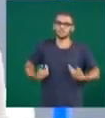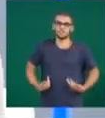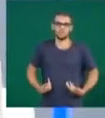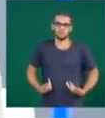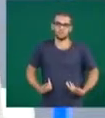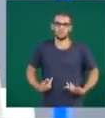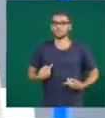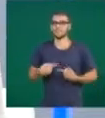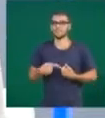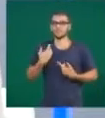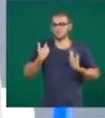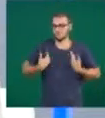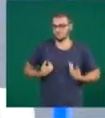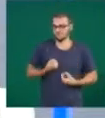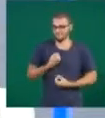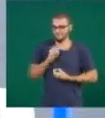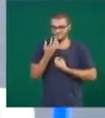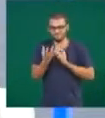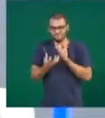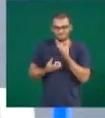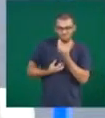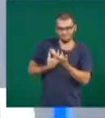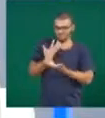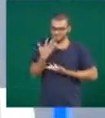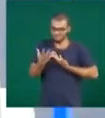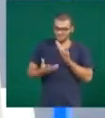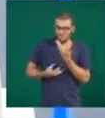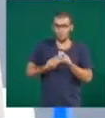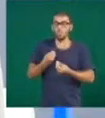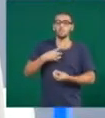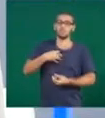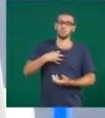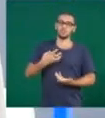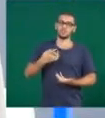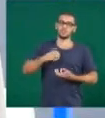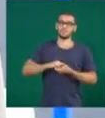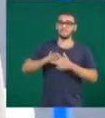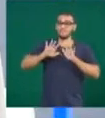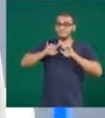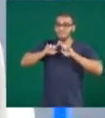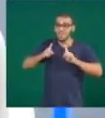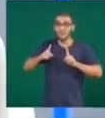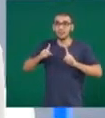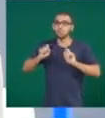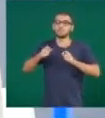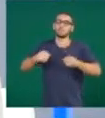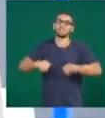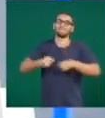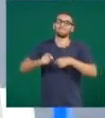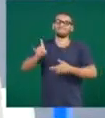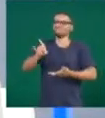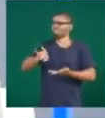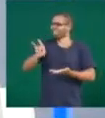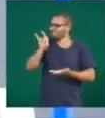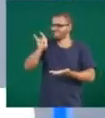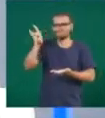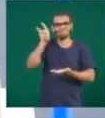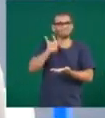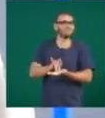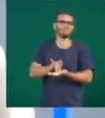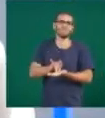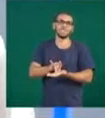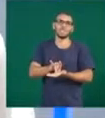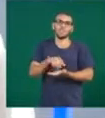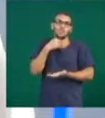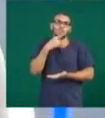fala, expressa grande parte das nossas emoções. Só que essa gratidão, ela precisa ser genuína, precisa ser verdadeira. Não adianta